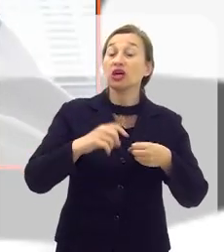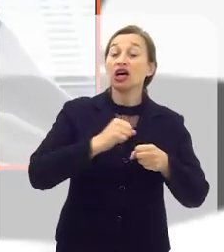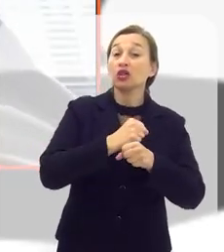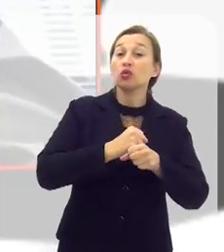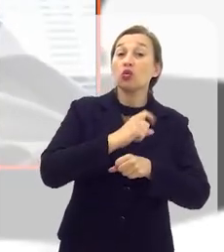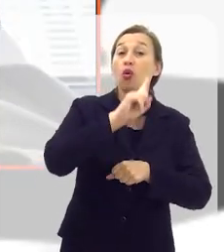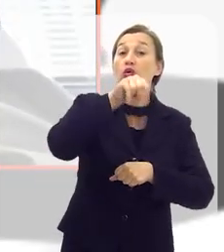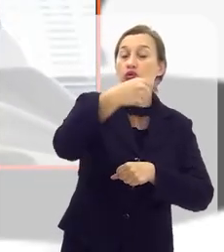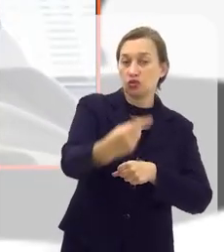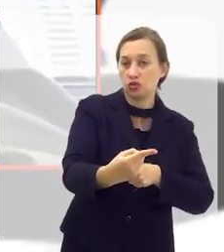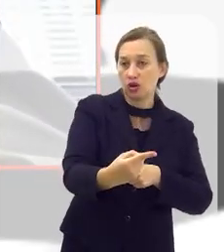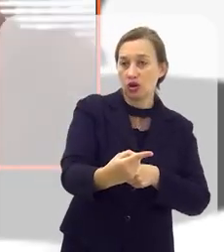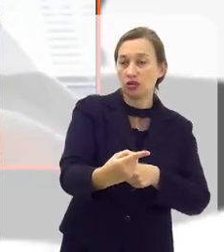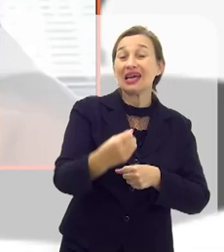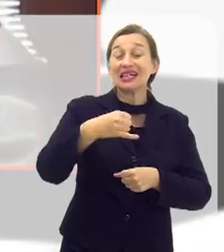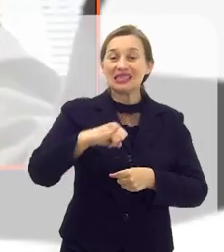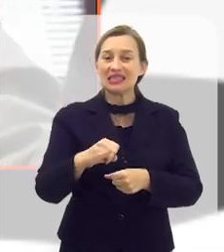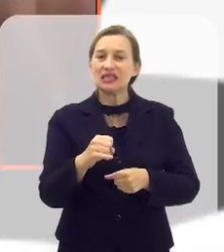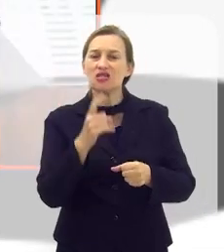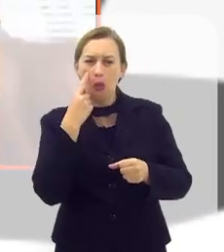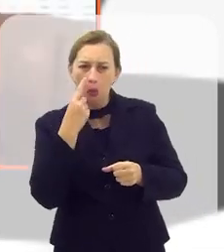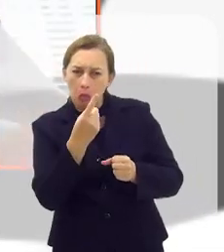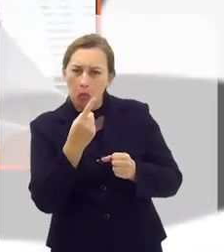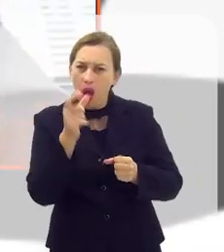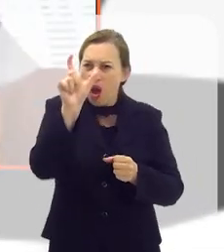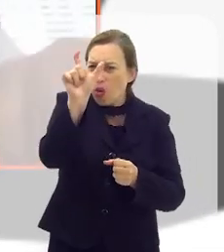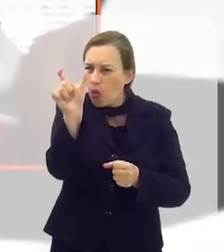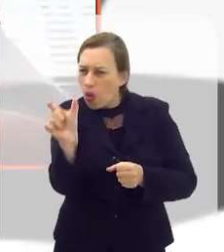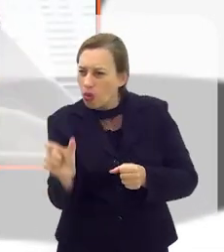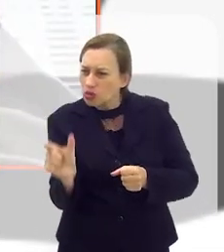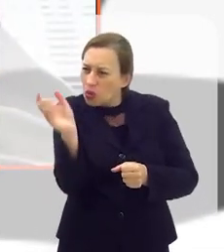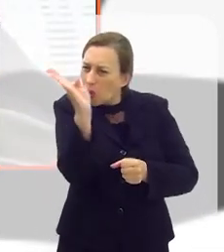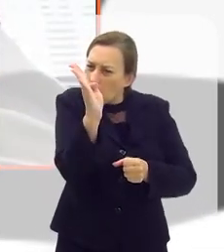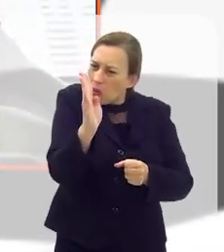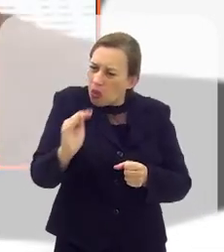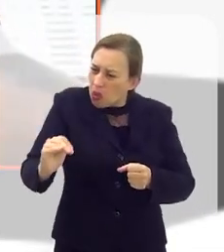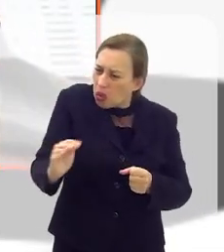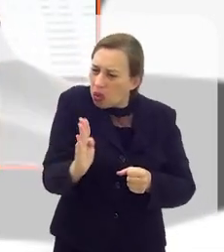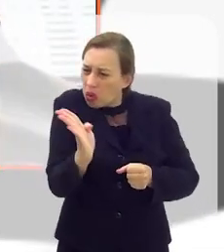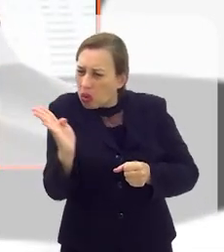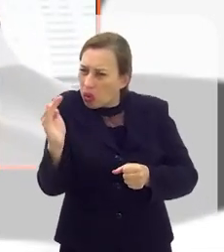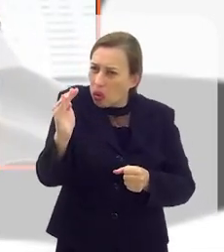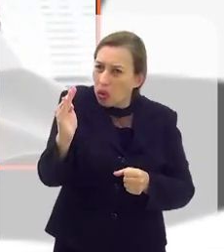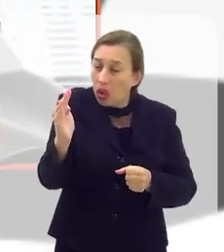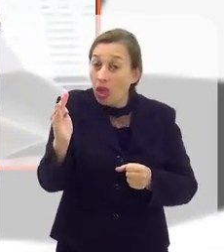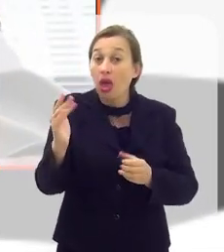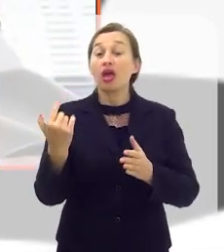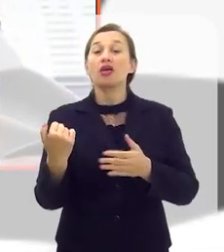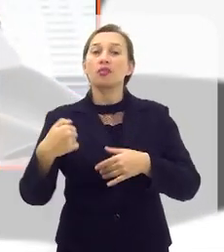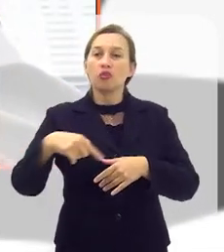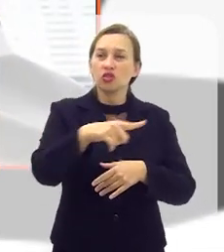Se constatar algum desvio na coluna, ele é encaminhado para o raio-x.